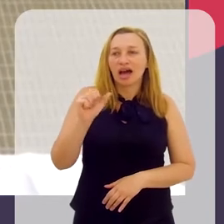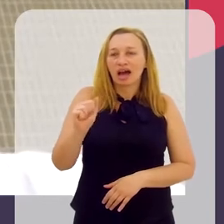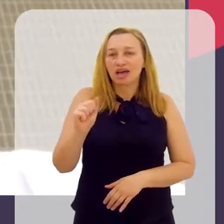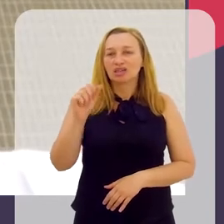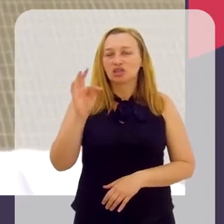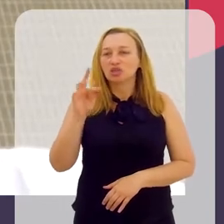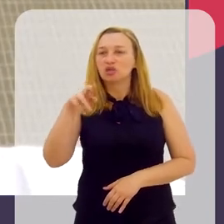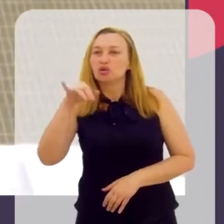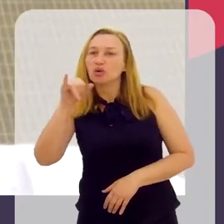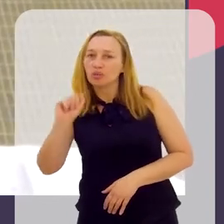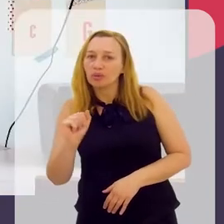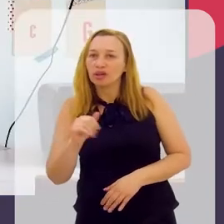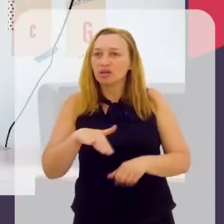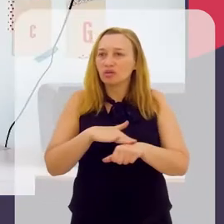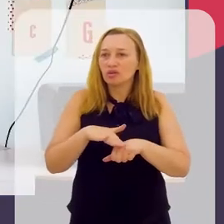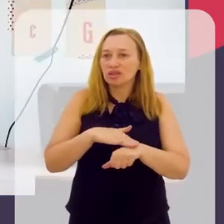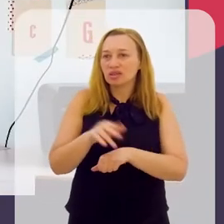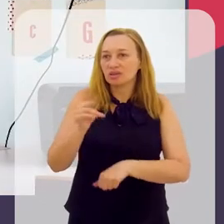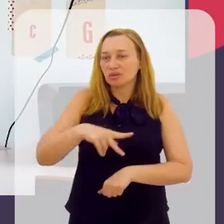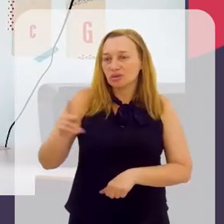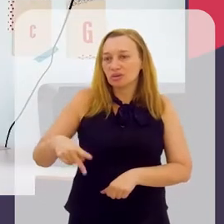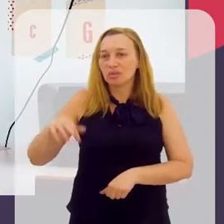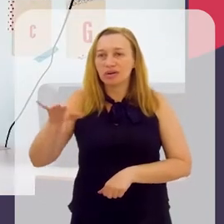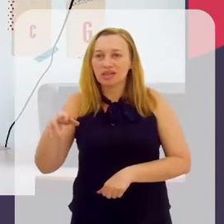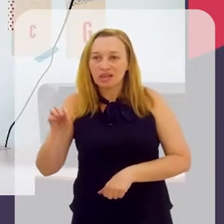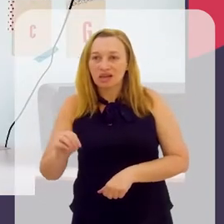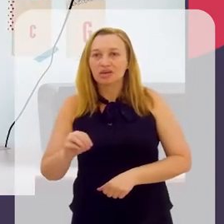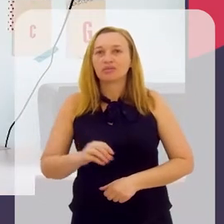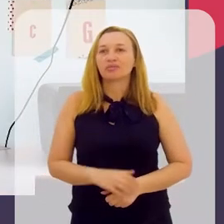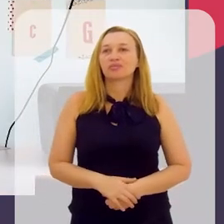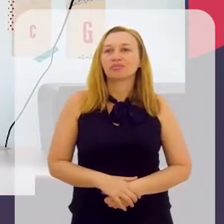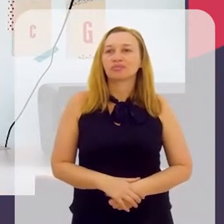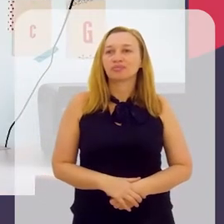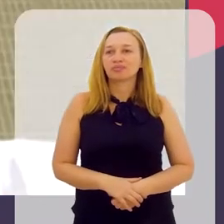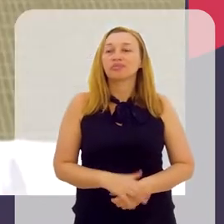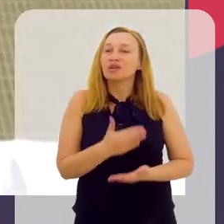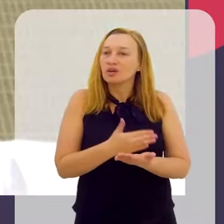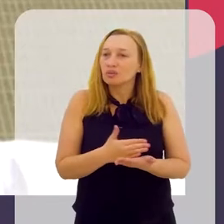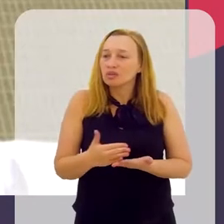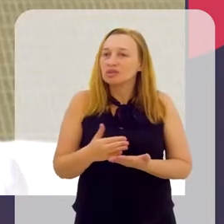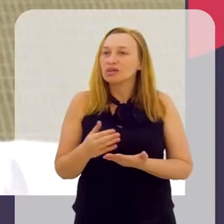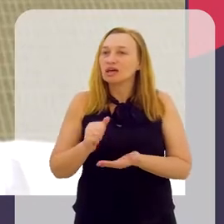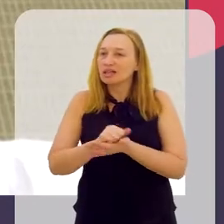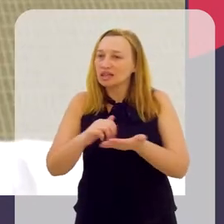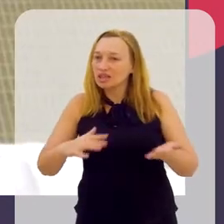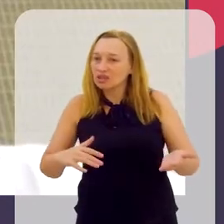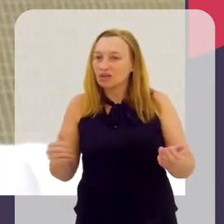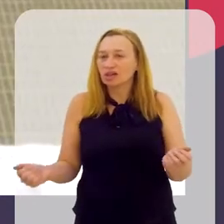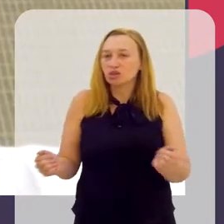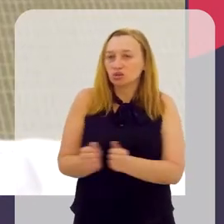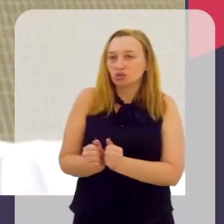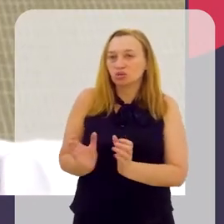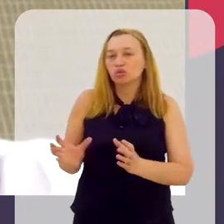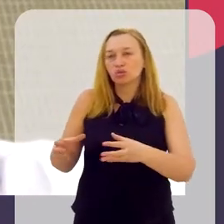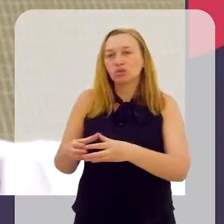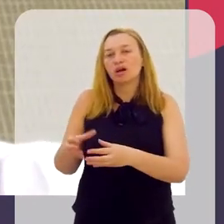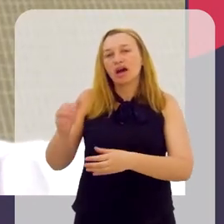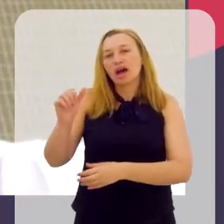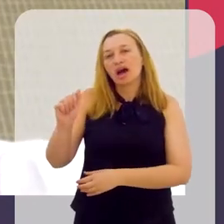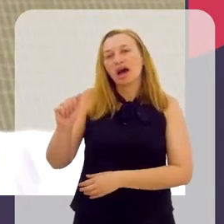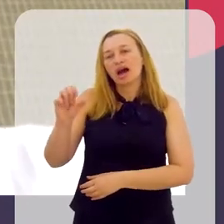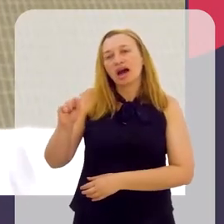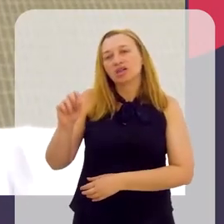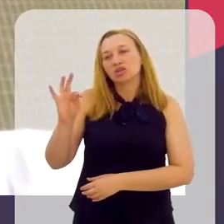astronomia, né? E aí, conversei com o professor Marcelo e tal. E aí, comecei a ir nas atividades de um clube de